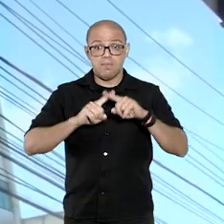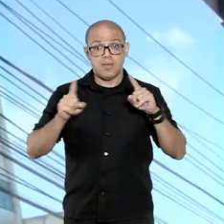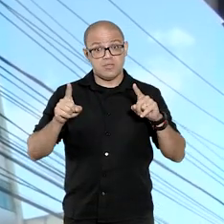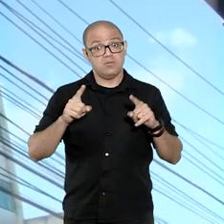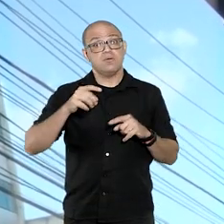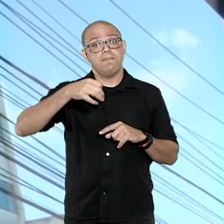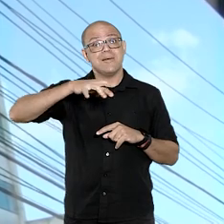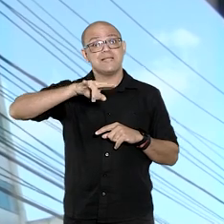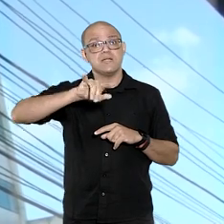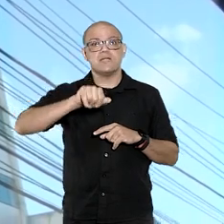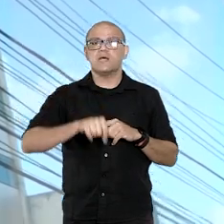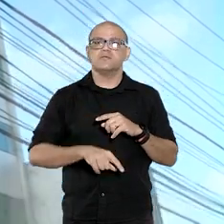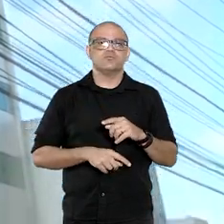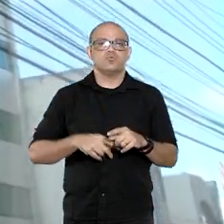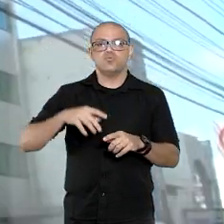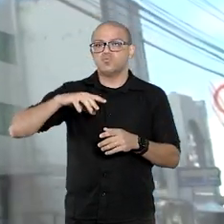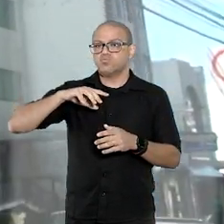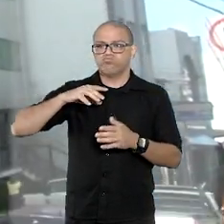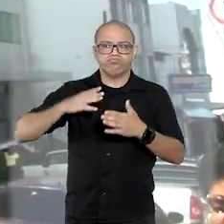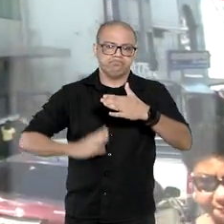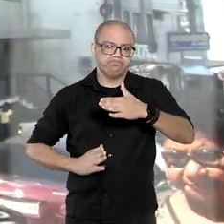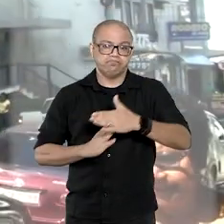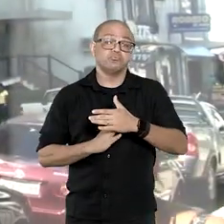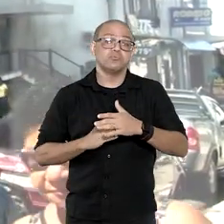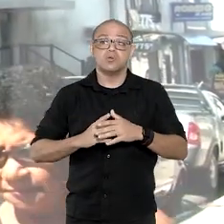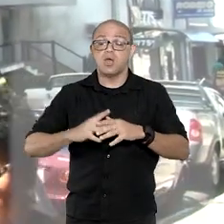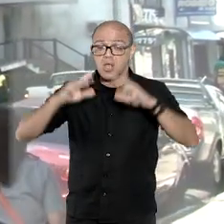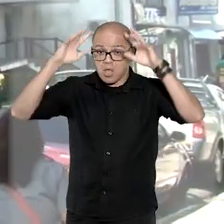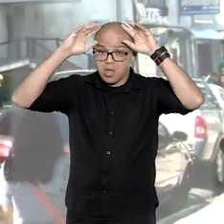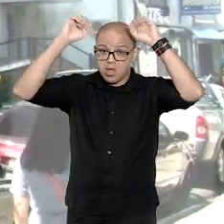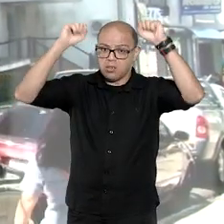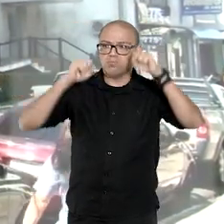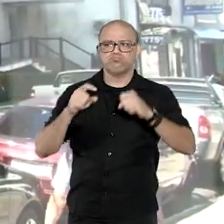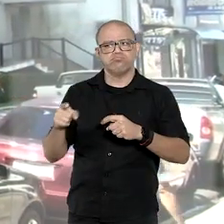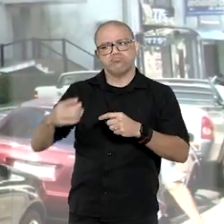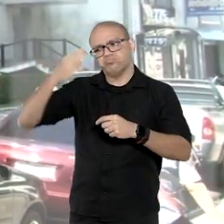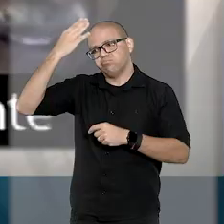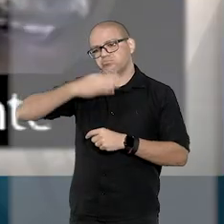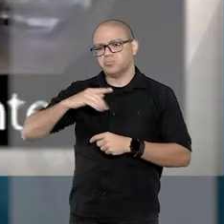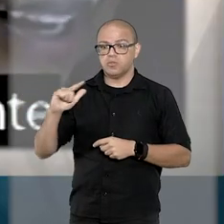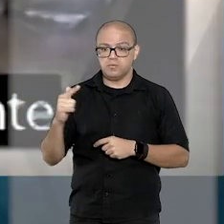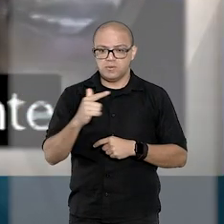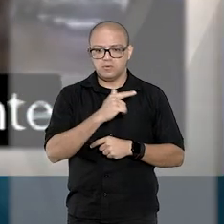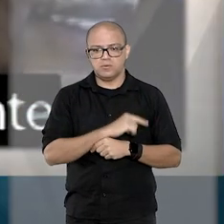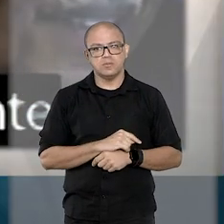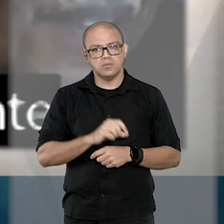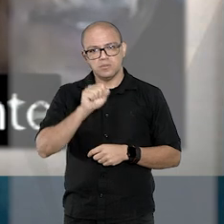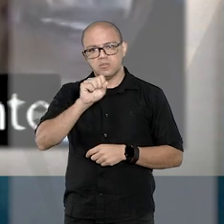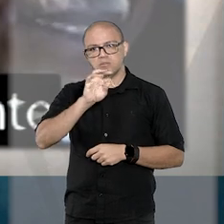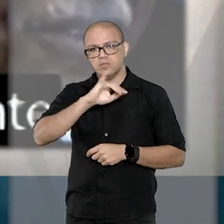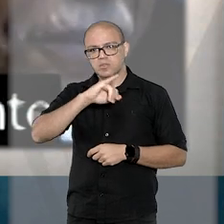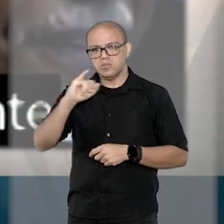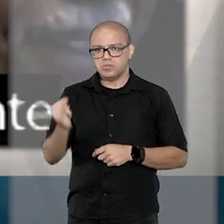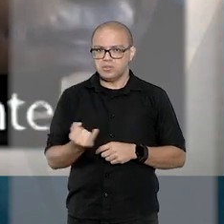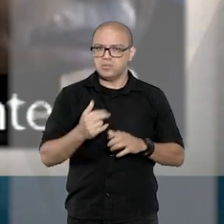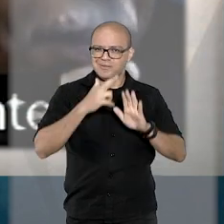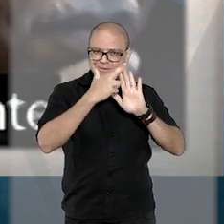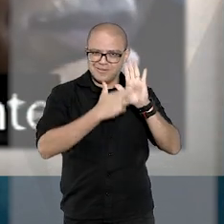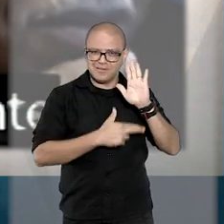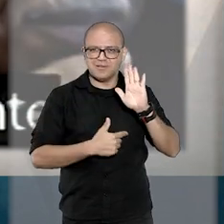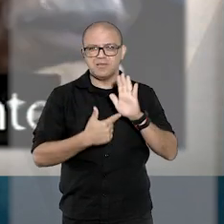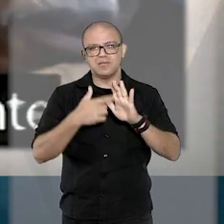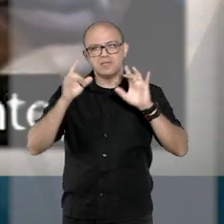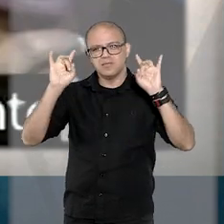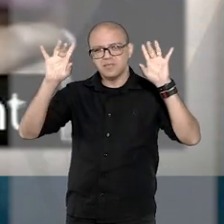materiais foram negados, porque o Tribunal considerou que eles não foram provados. No STJ, o relator do Recurso